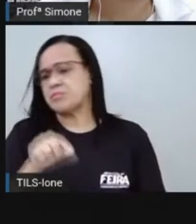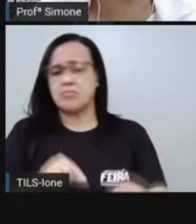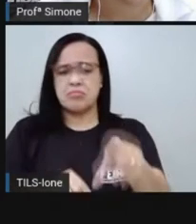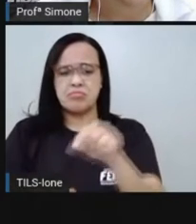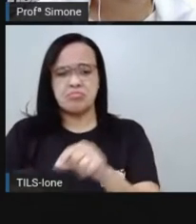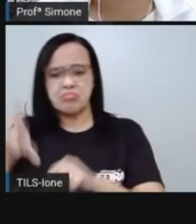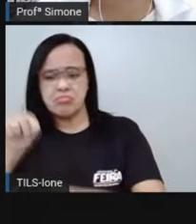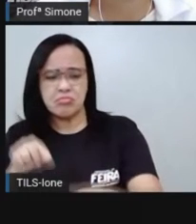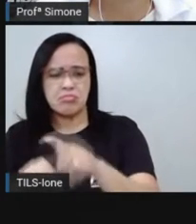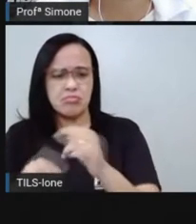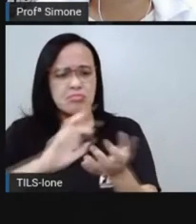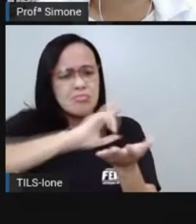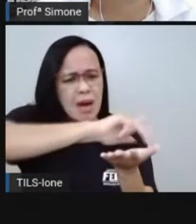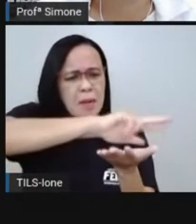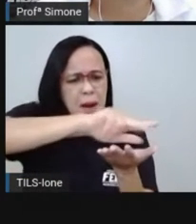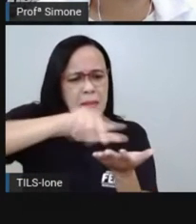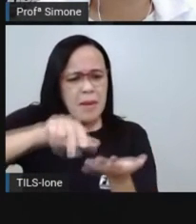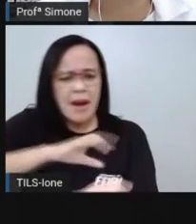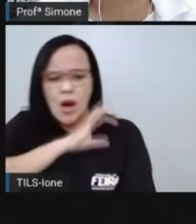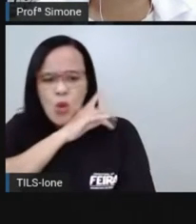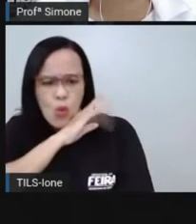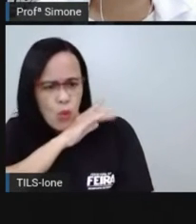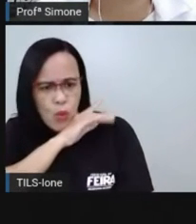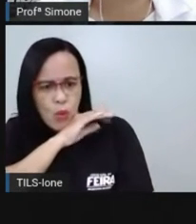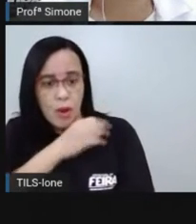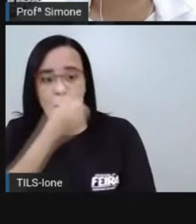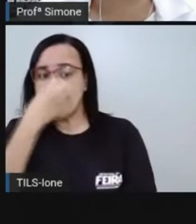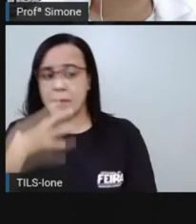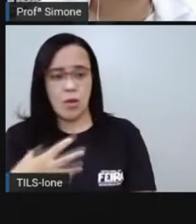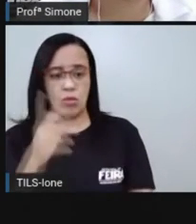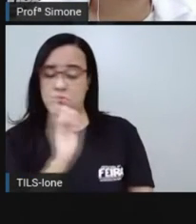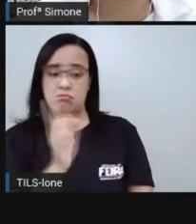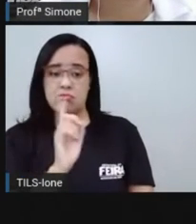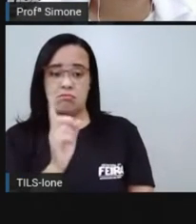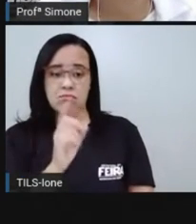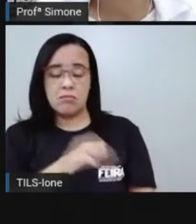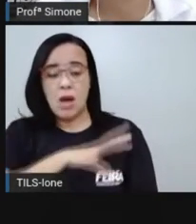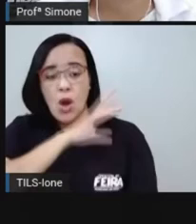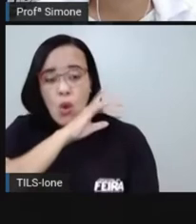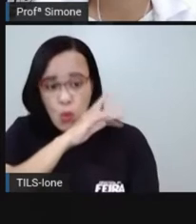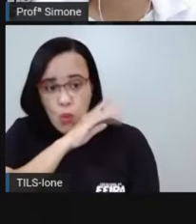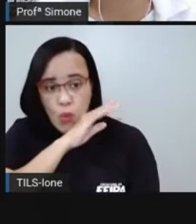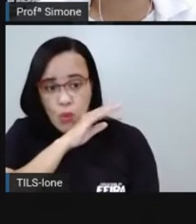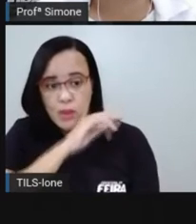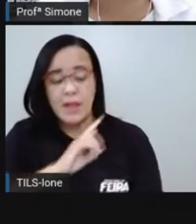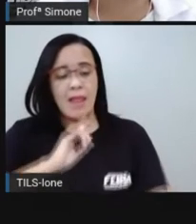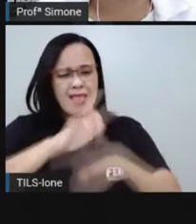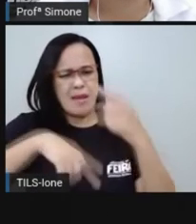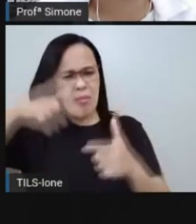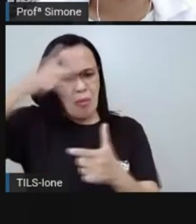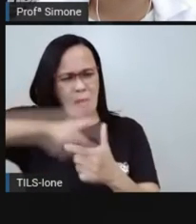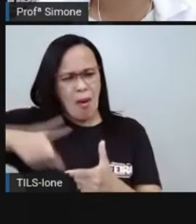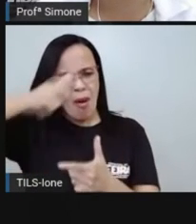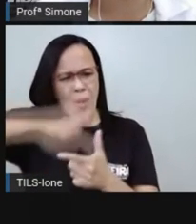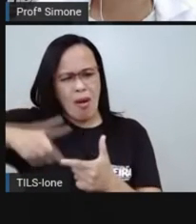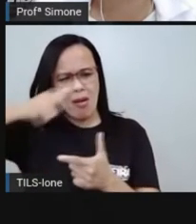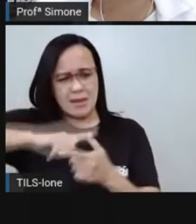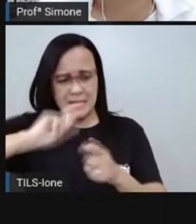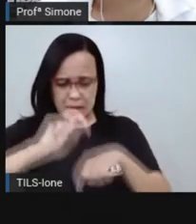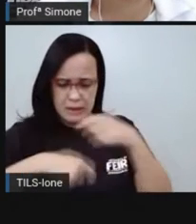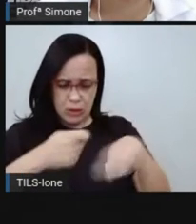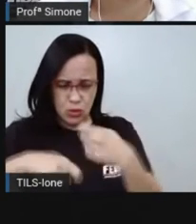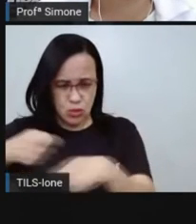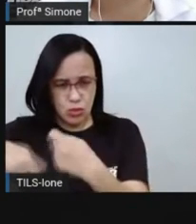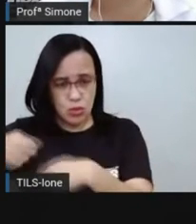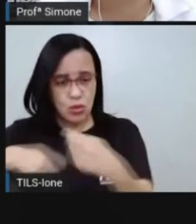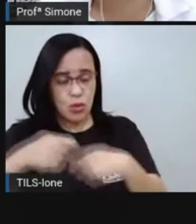dele. Acaba tendo que renunciar por conta de uma crise econômica e quem assume o governo até as